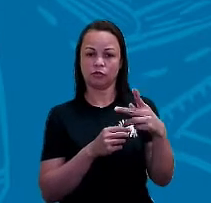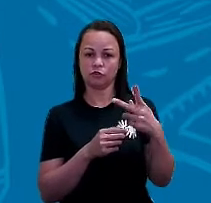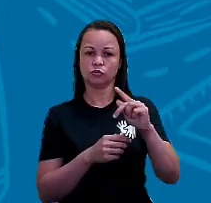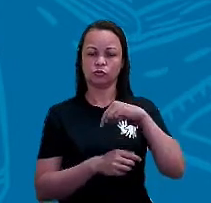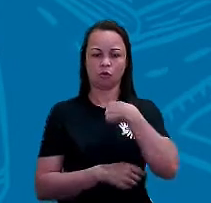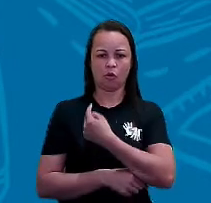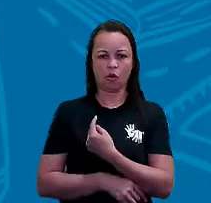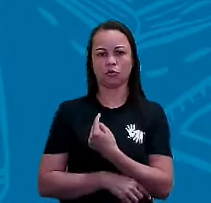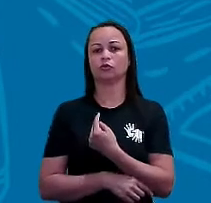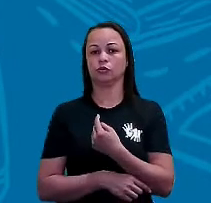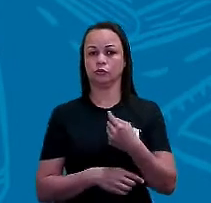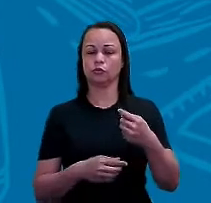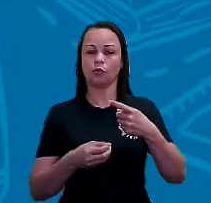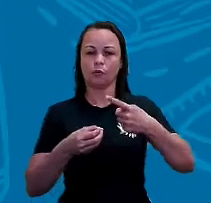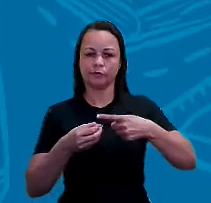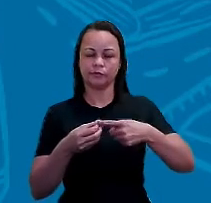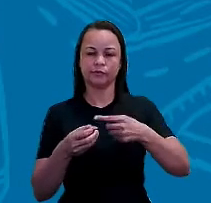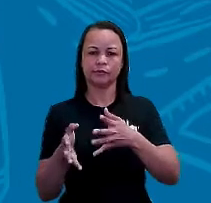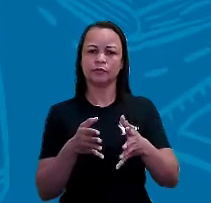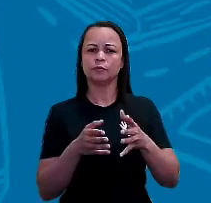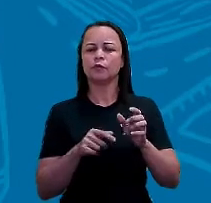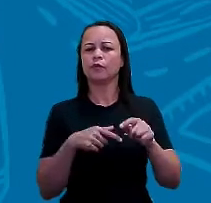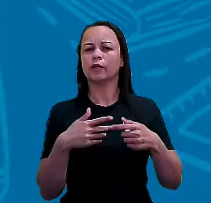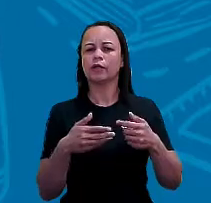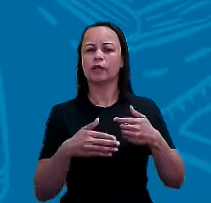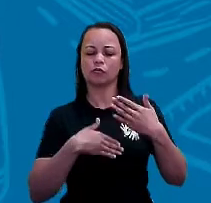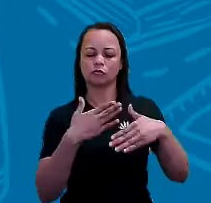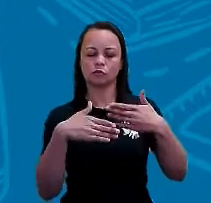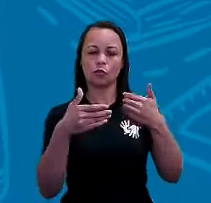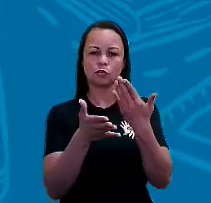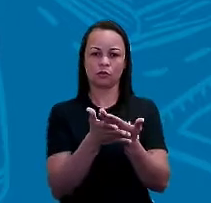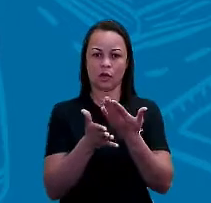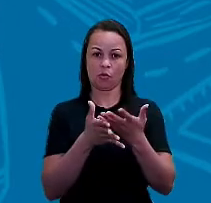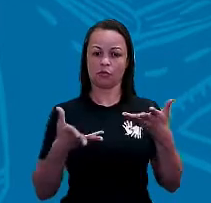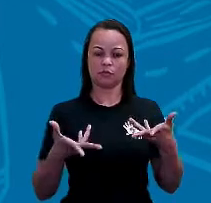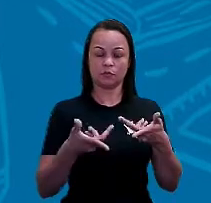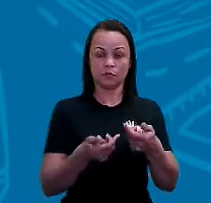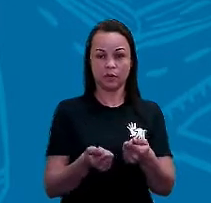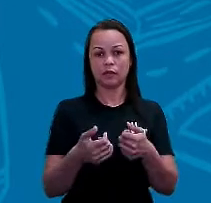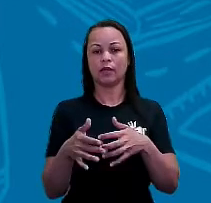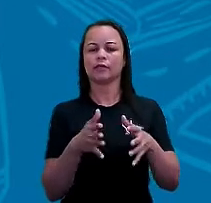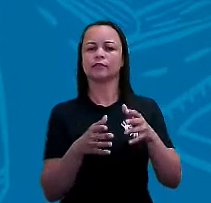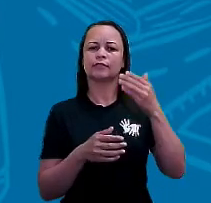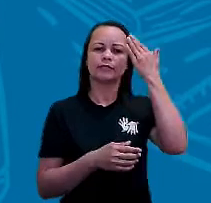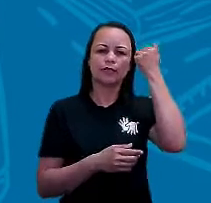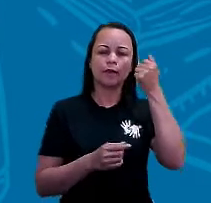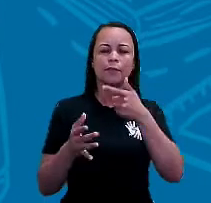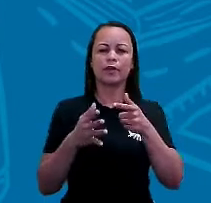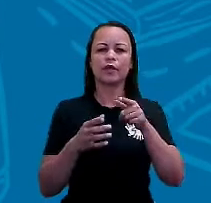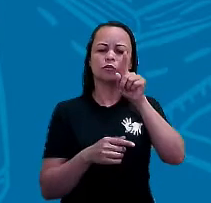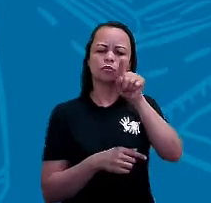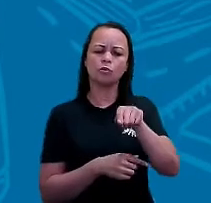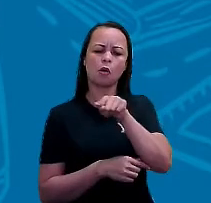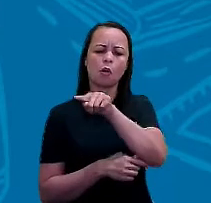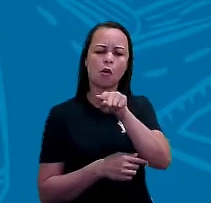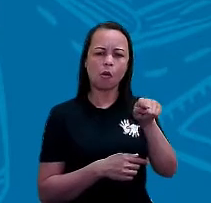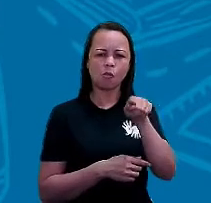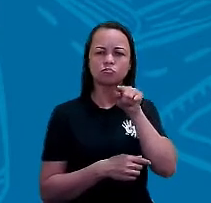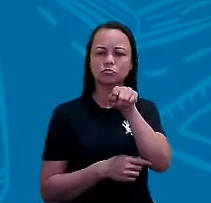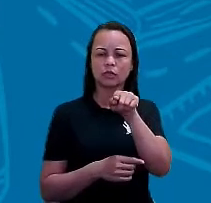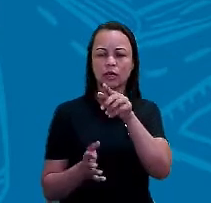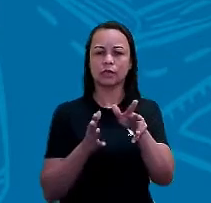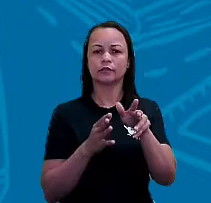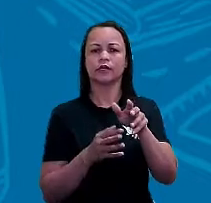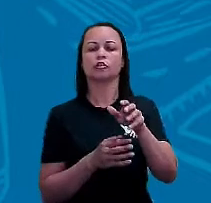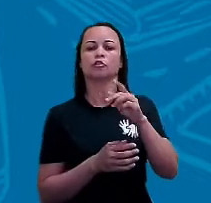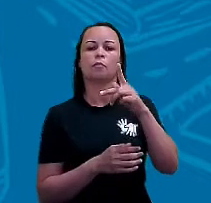certo? E ao longo da nossa aula, nós iremos desenvolver a habilidade de identificar esses pontos cardeais com base no